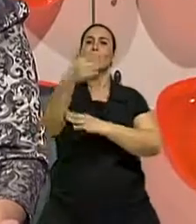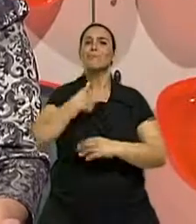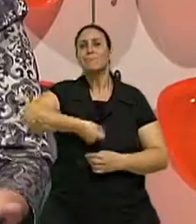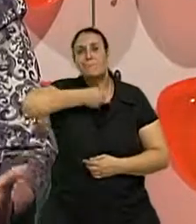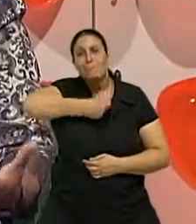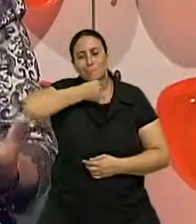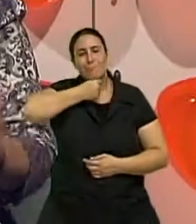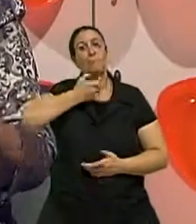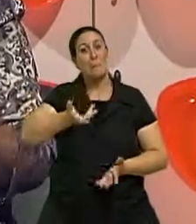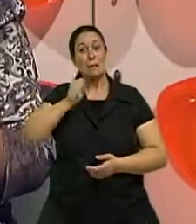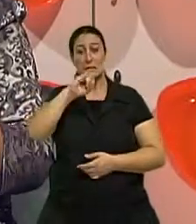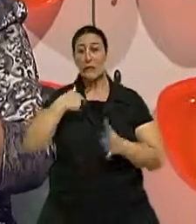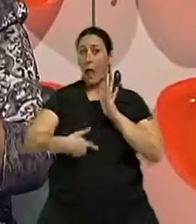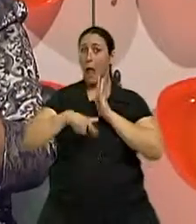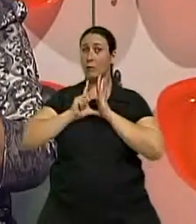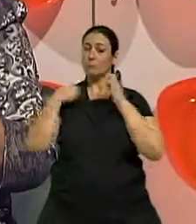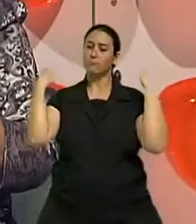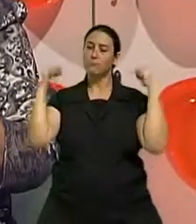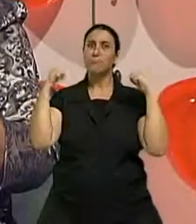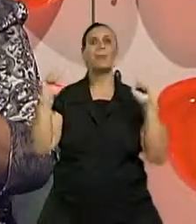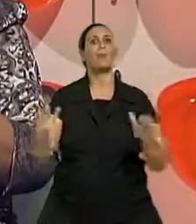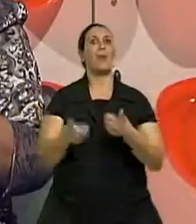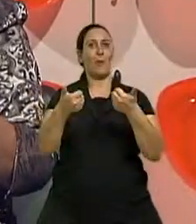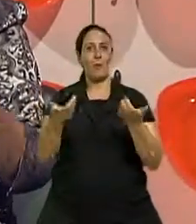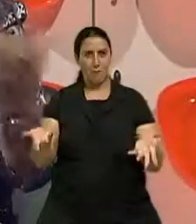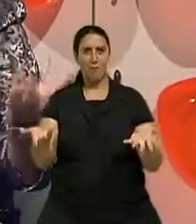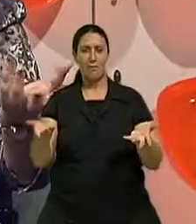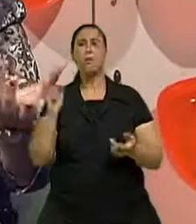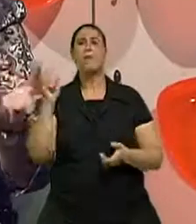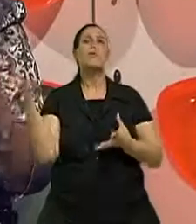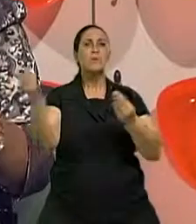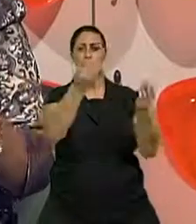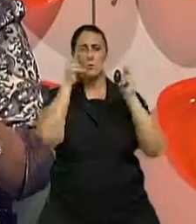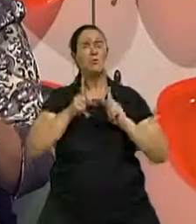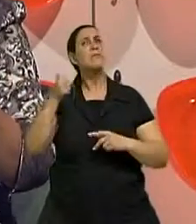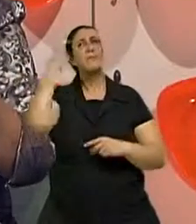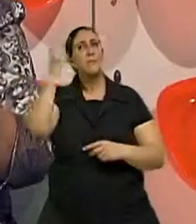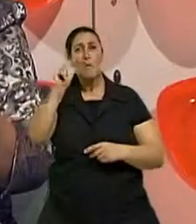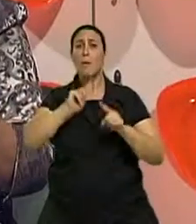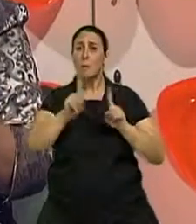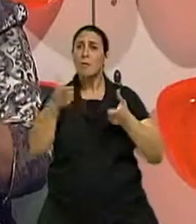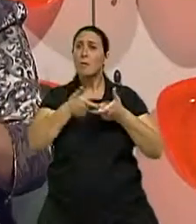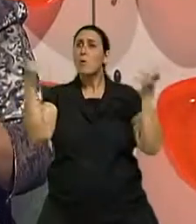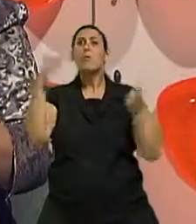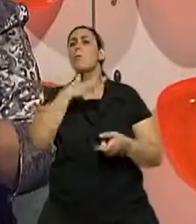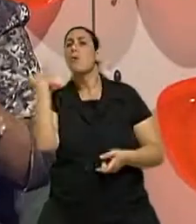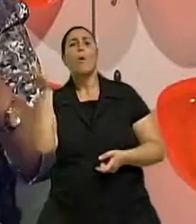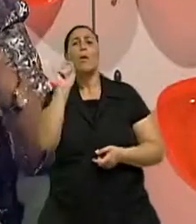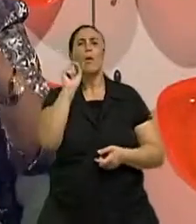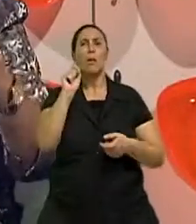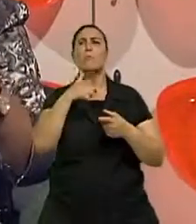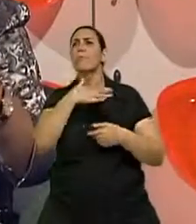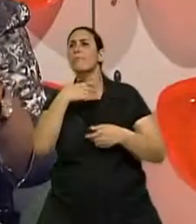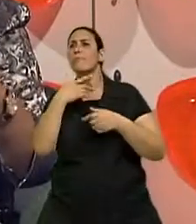perfeito. O que que hoje mais mata no mundo são as doenças cerebrovasculares, né? É a aterosclerose, é o